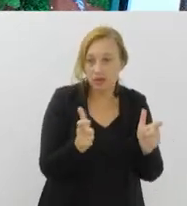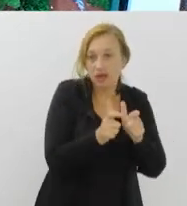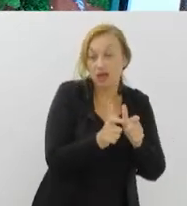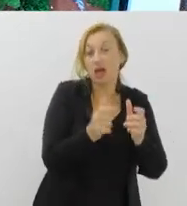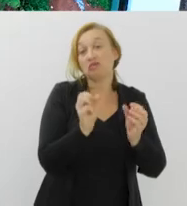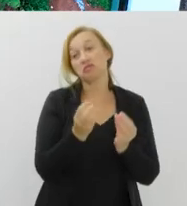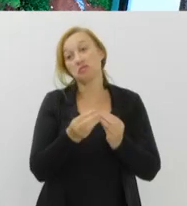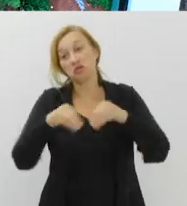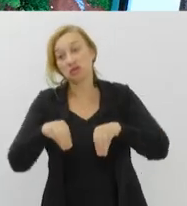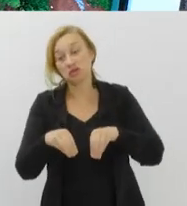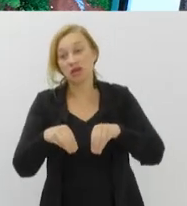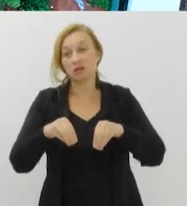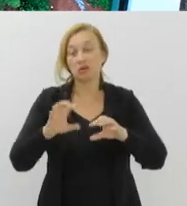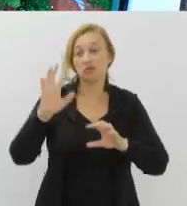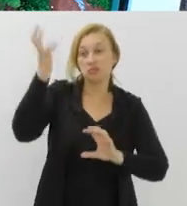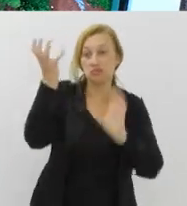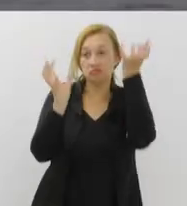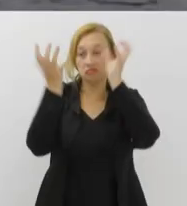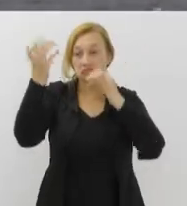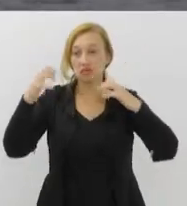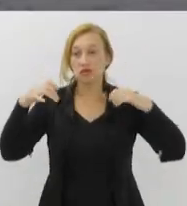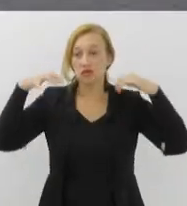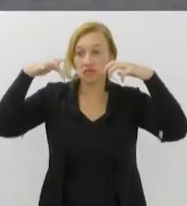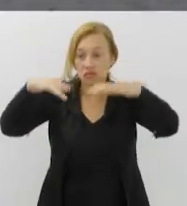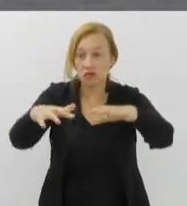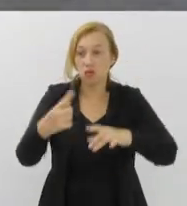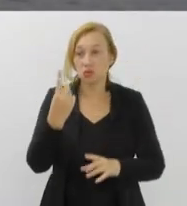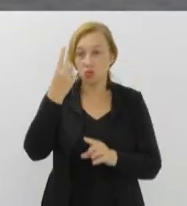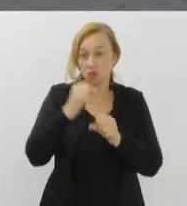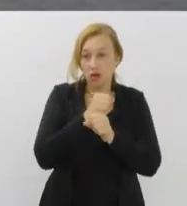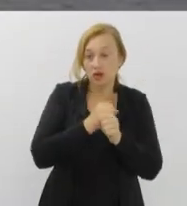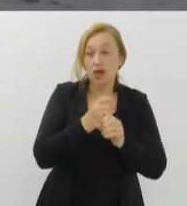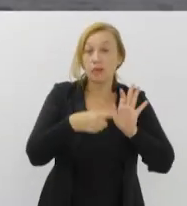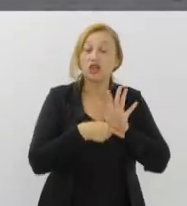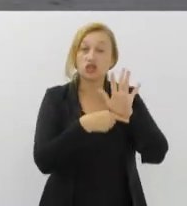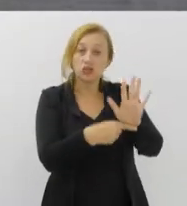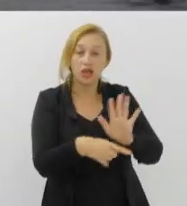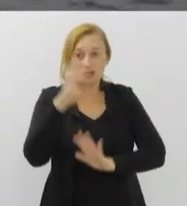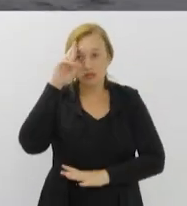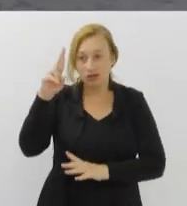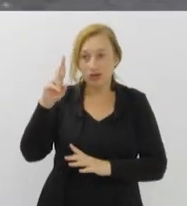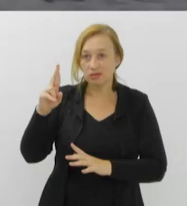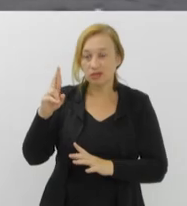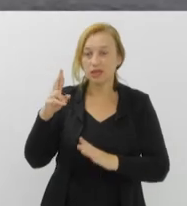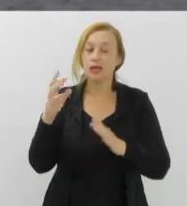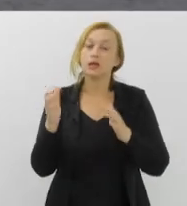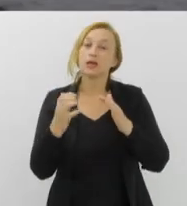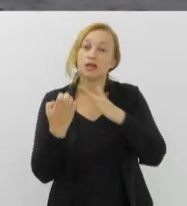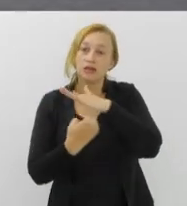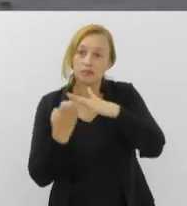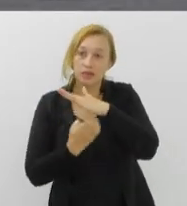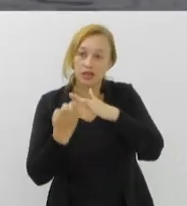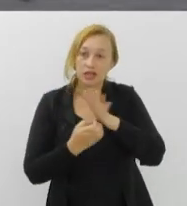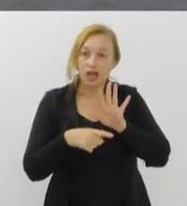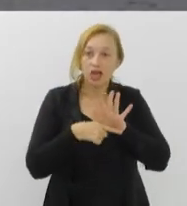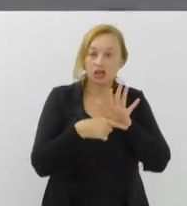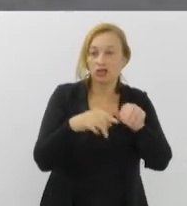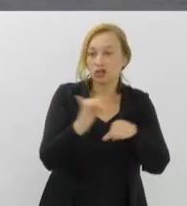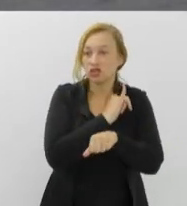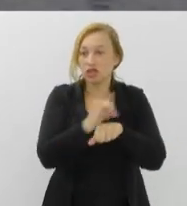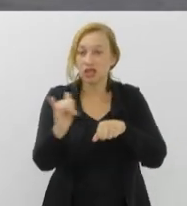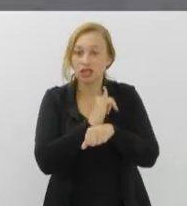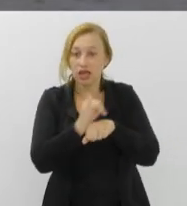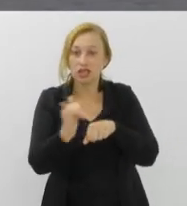tipo de evento climático dentro de um ano. Para ajudar os pequenos empresários, o Sebrae criou o Manual de Boas Práticas para Situações de